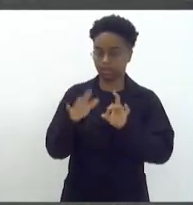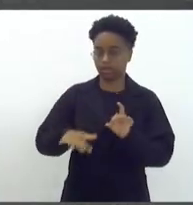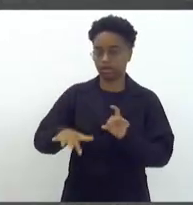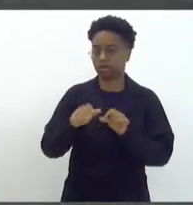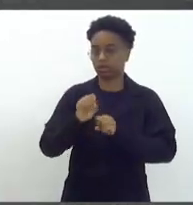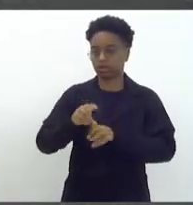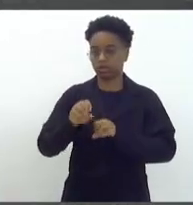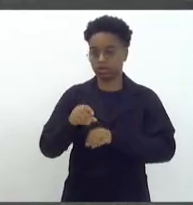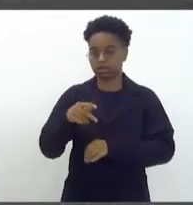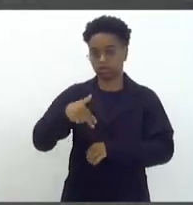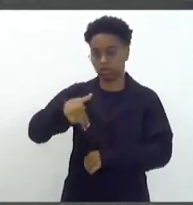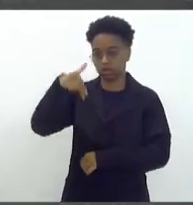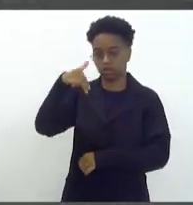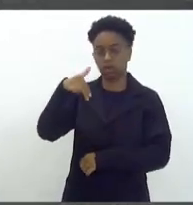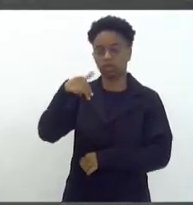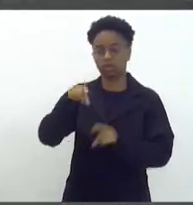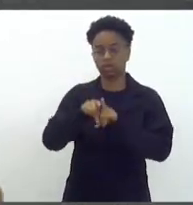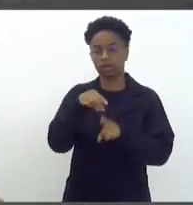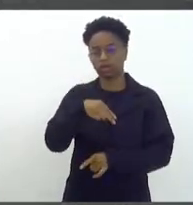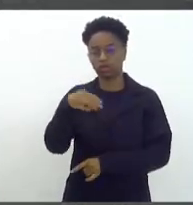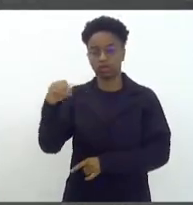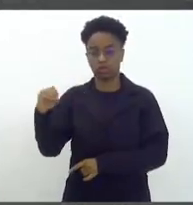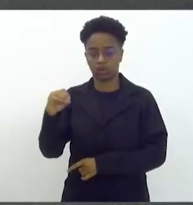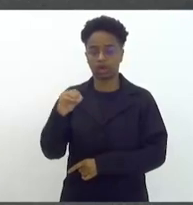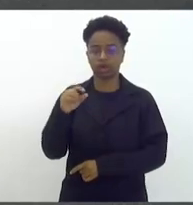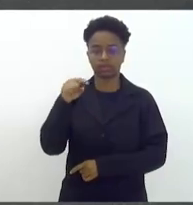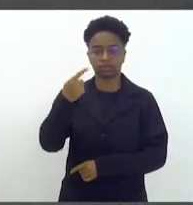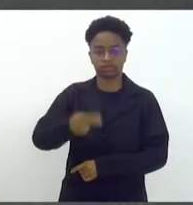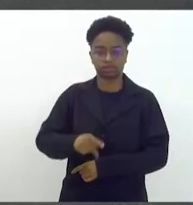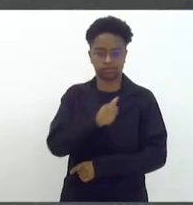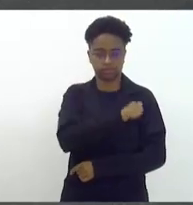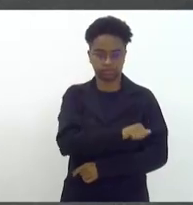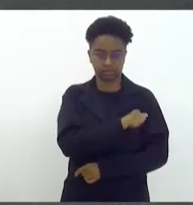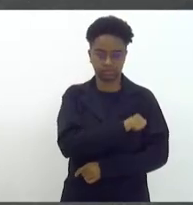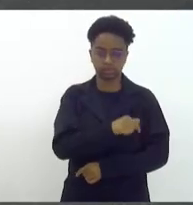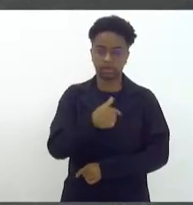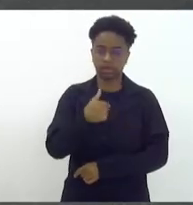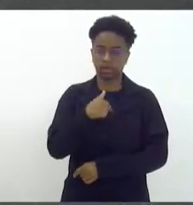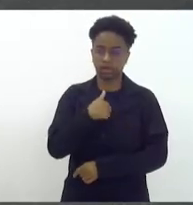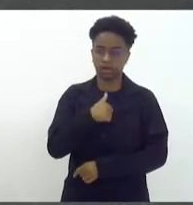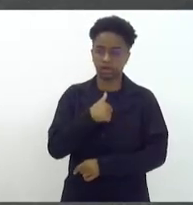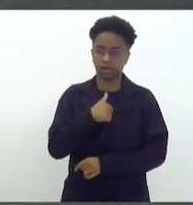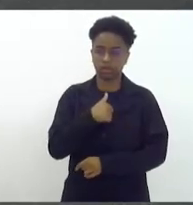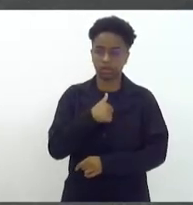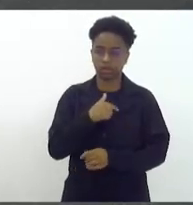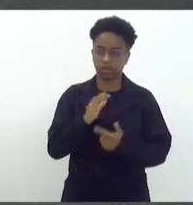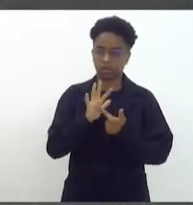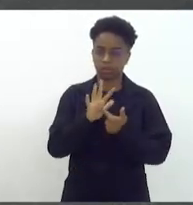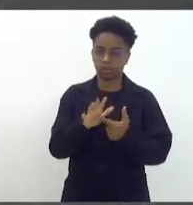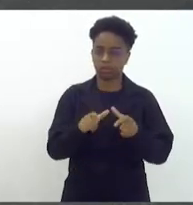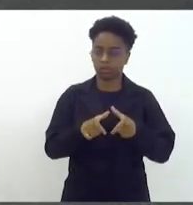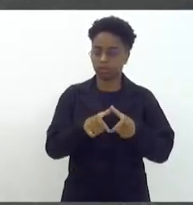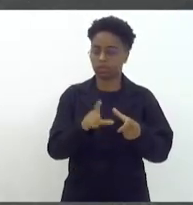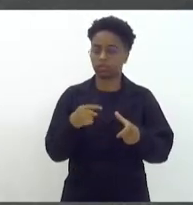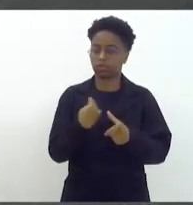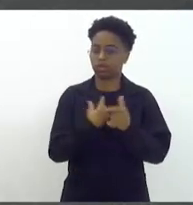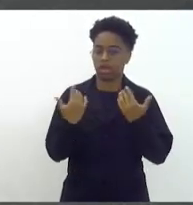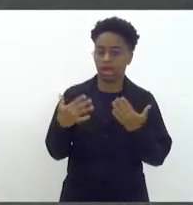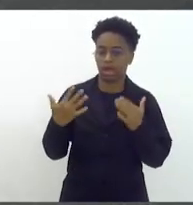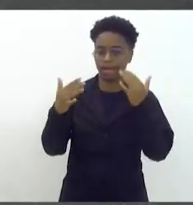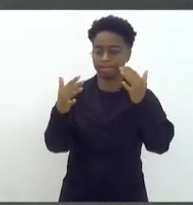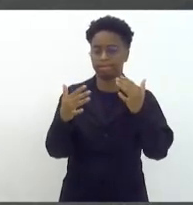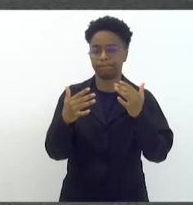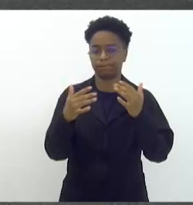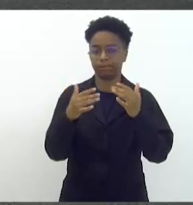a educação do norte, noroeste e fluminense. Aqui a moção que a gente fez foi de aplausos, louvor